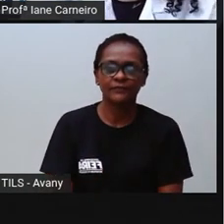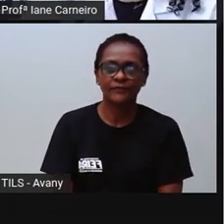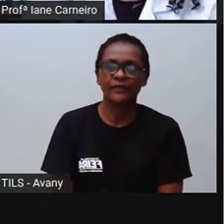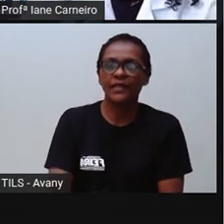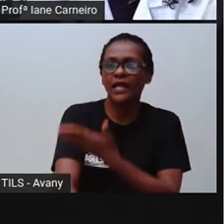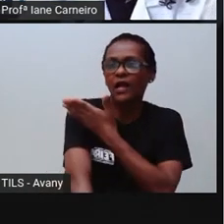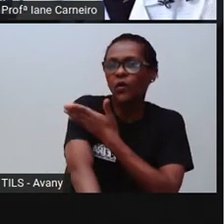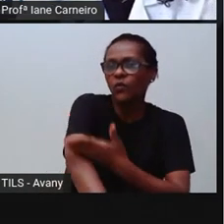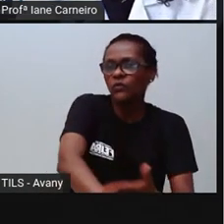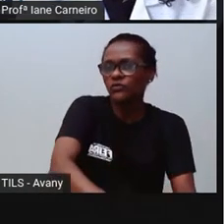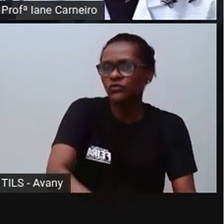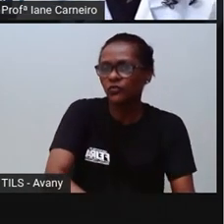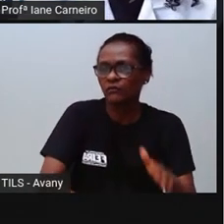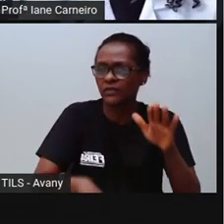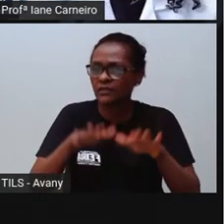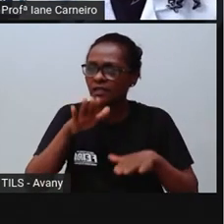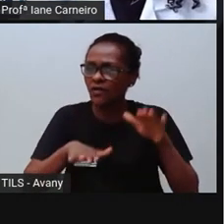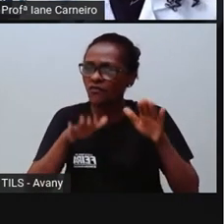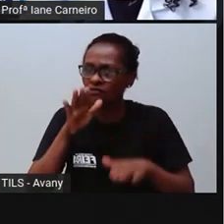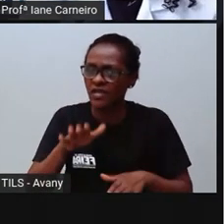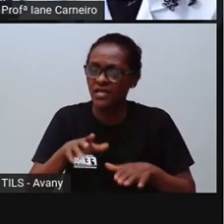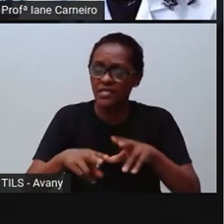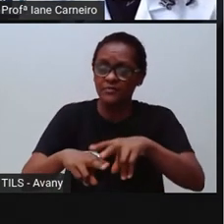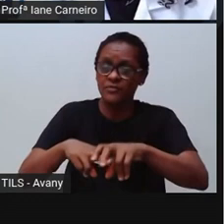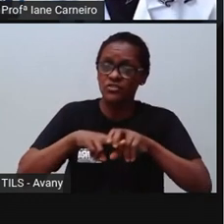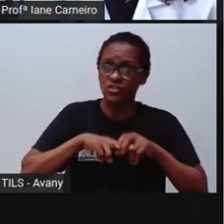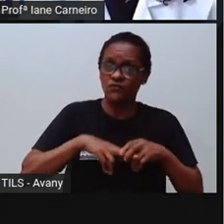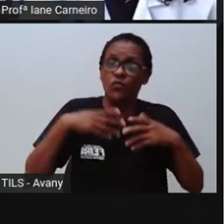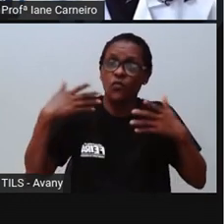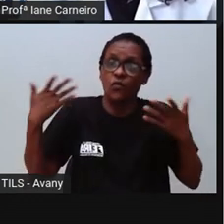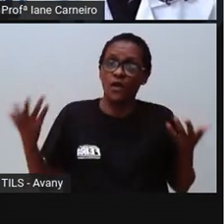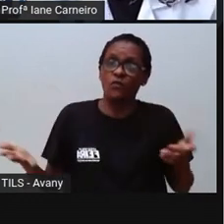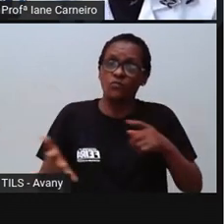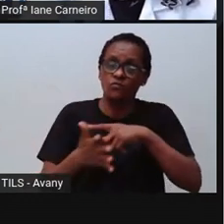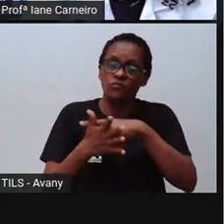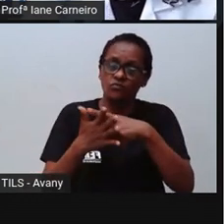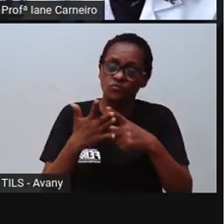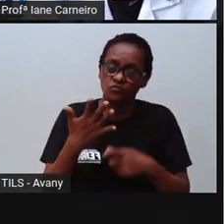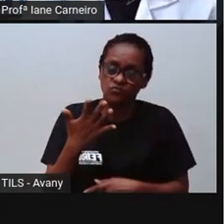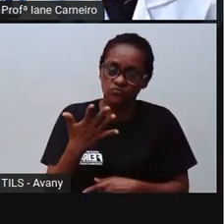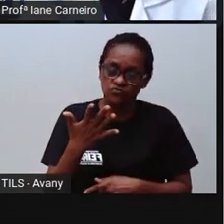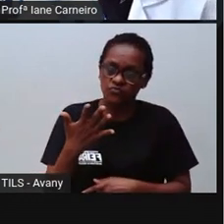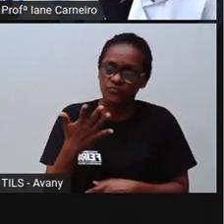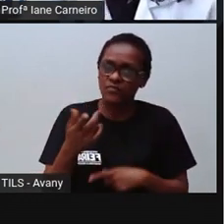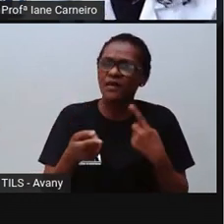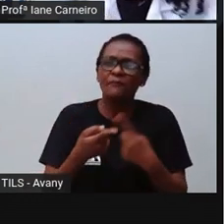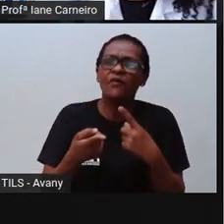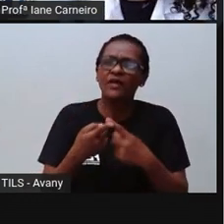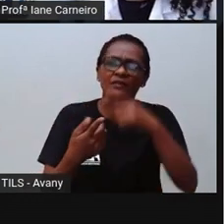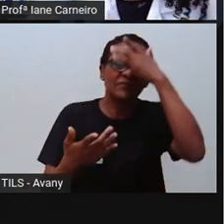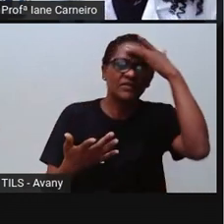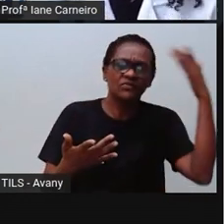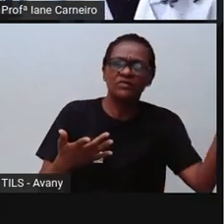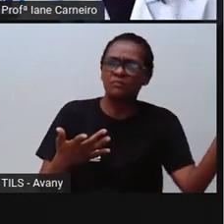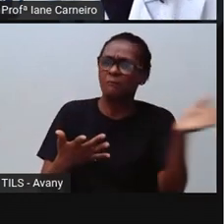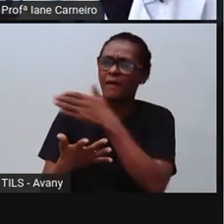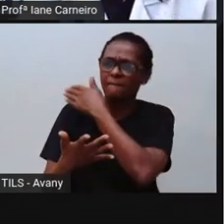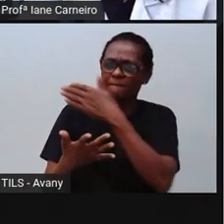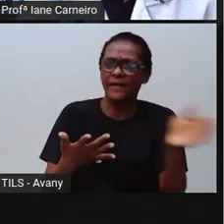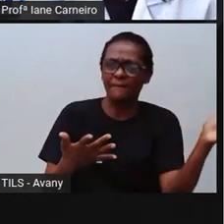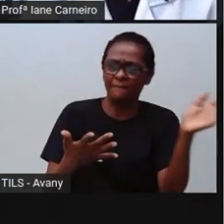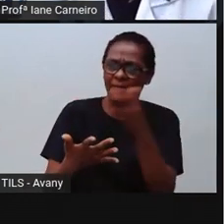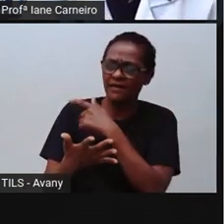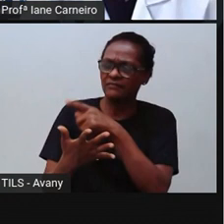Costumam fazer isso por diversos motivos. Por que será que os coleguinhas, né, batem um no outro? Já